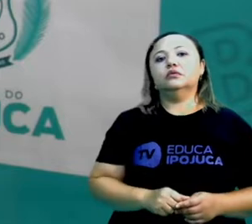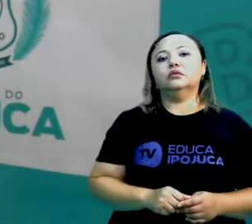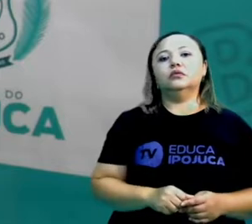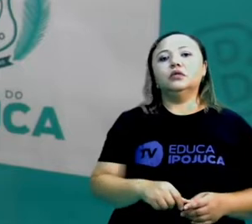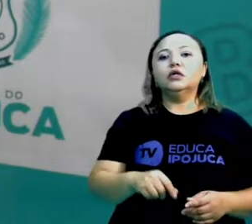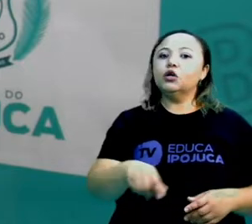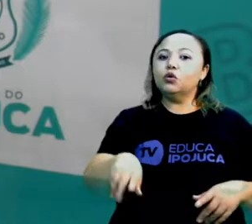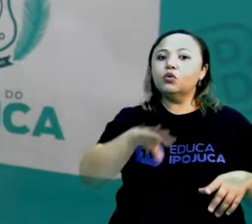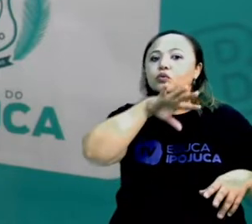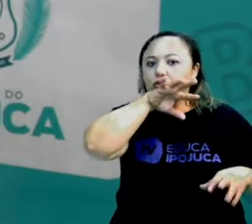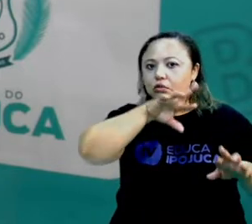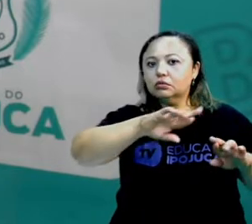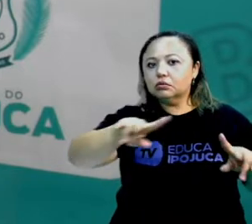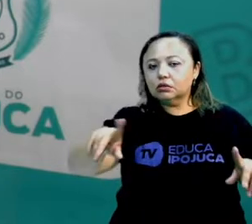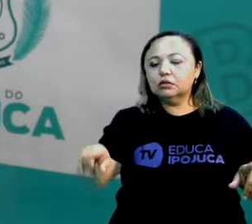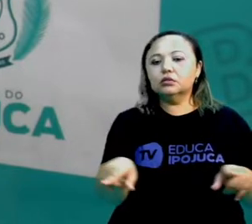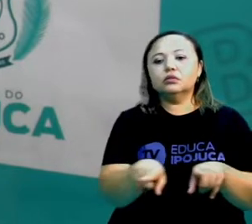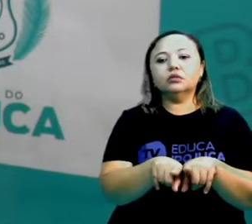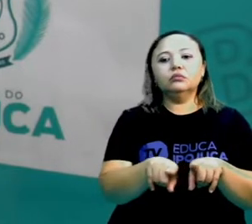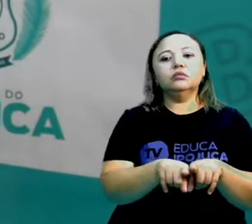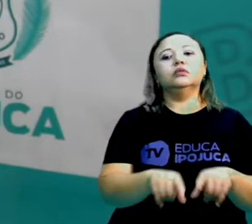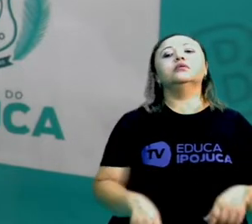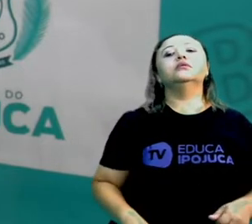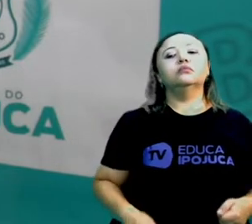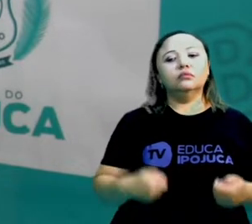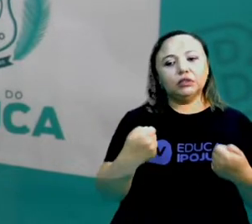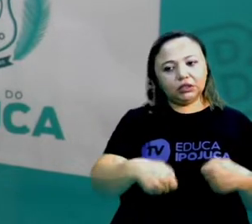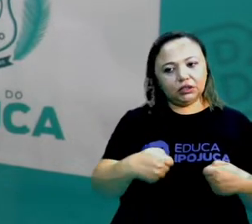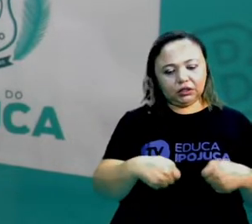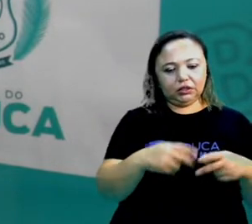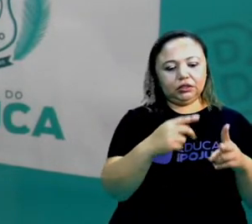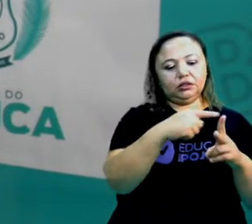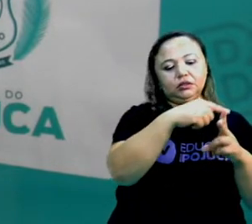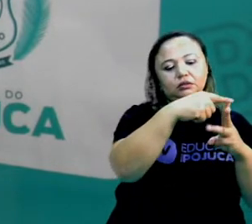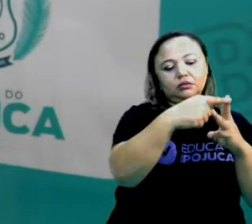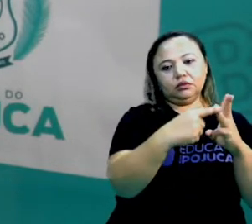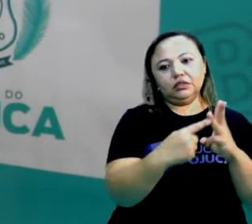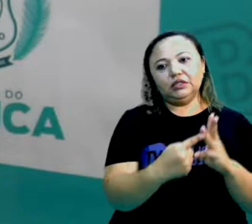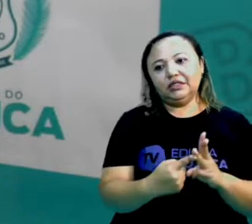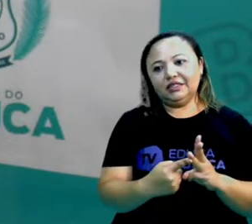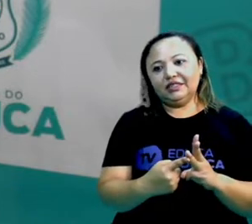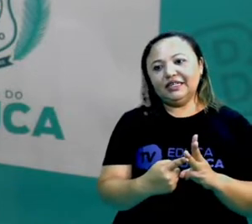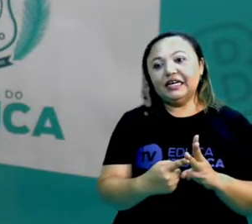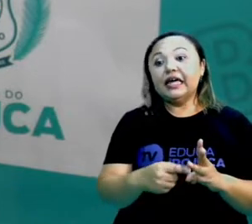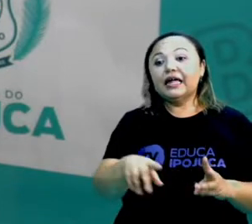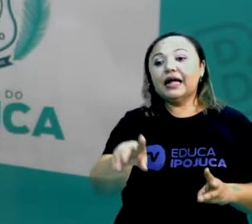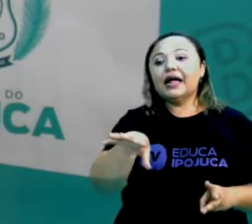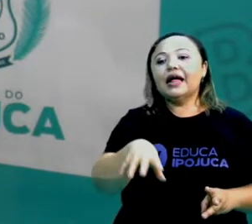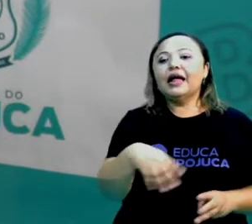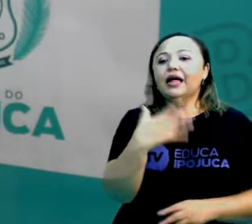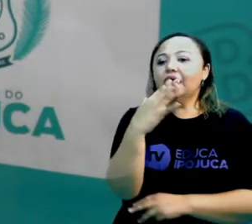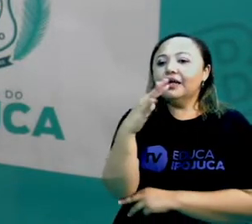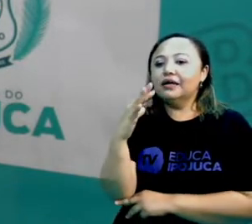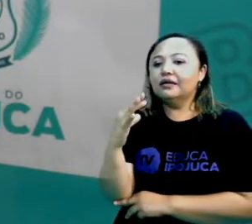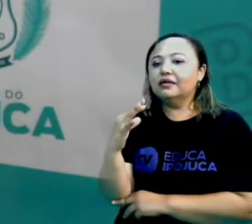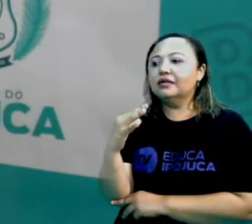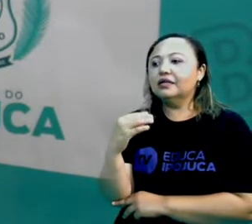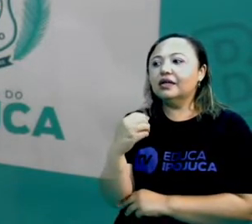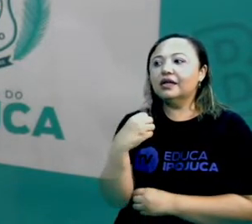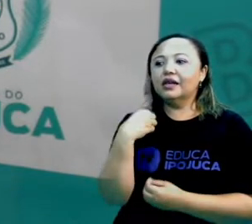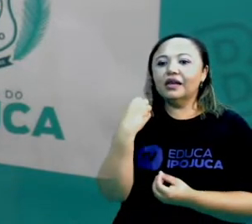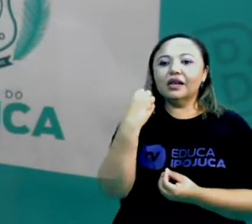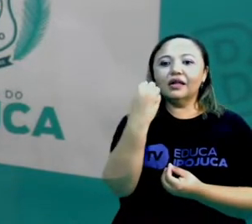desses elementos. E a planta é fornecedora, tá? De um desses